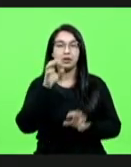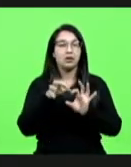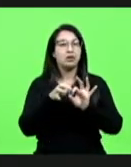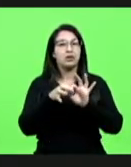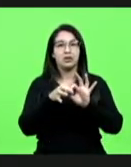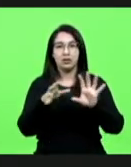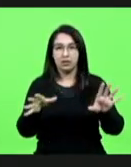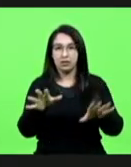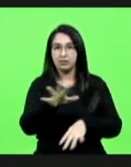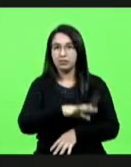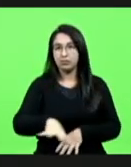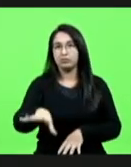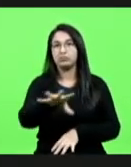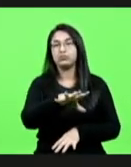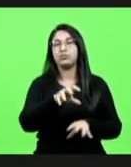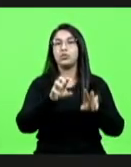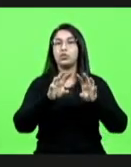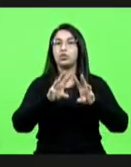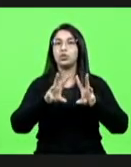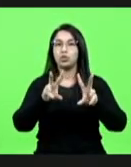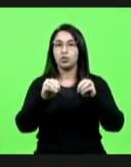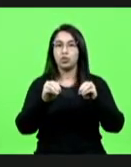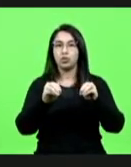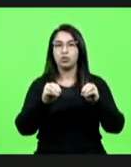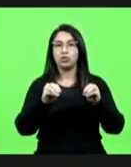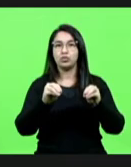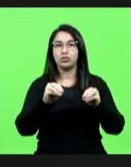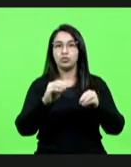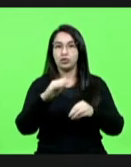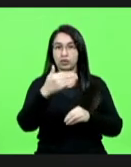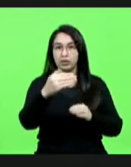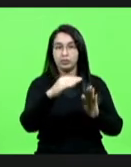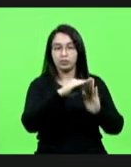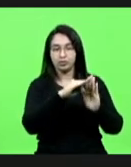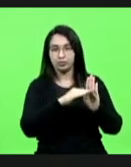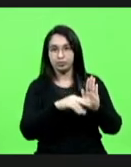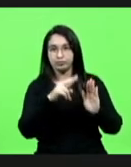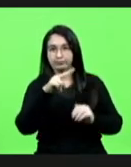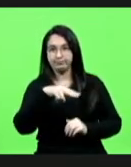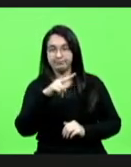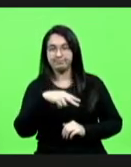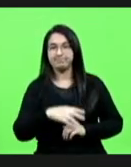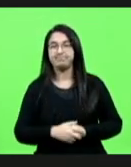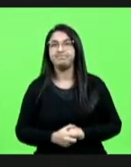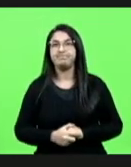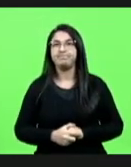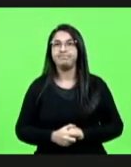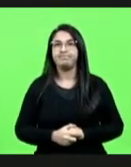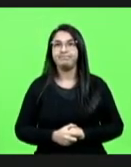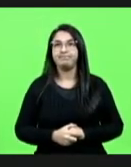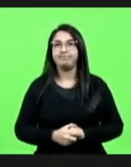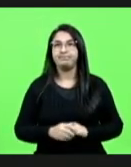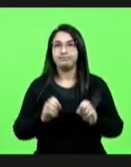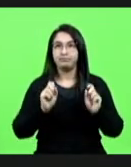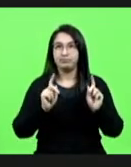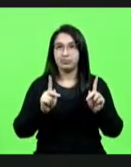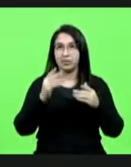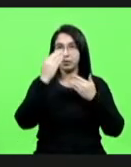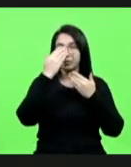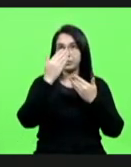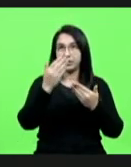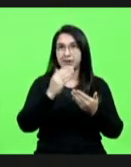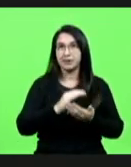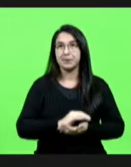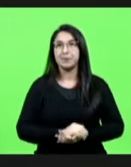coletiva para todos os parlamentares. É isso, deputado Vicente? Obrigada, então. Obrigada, então.